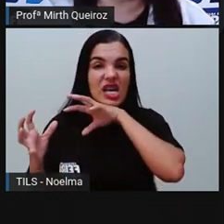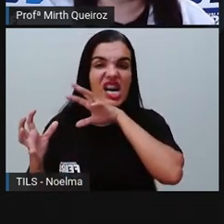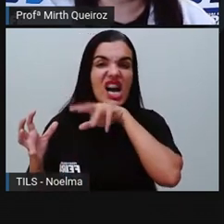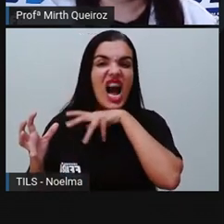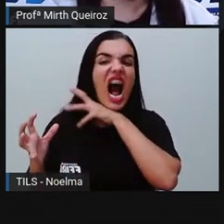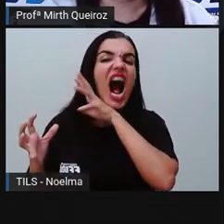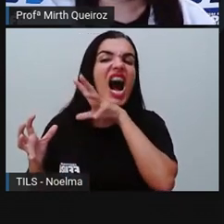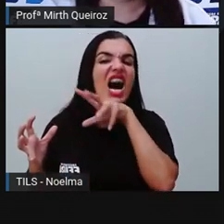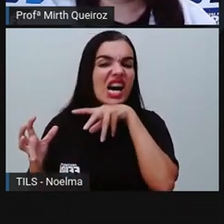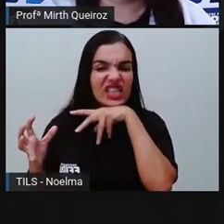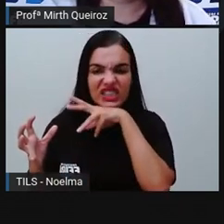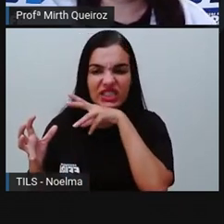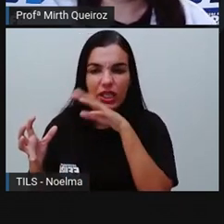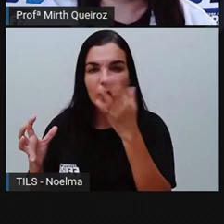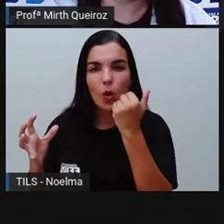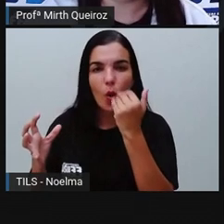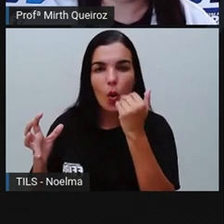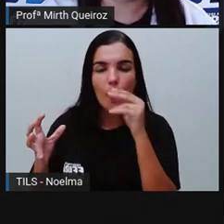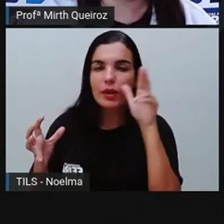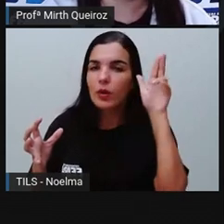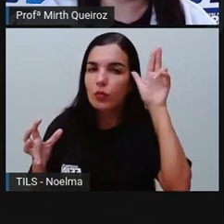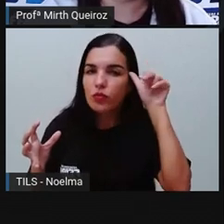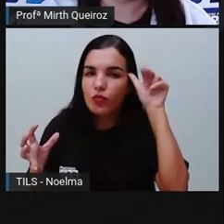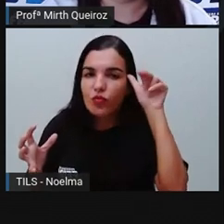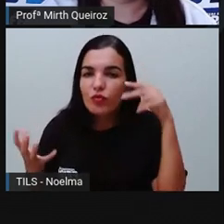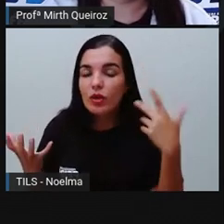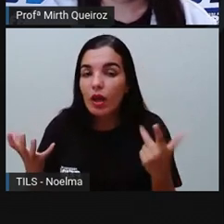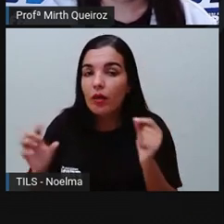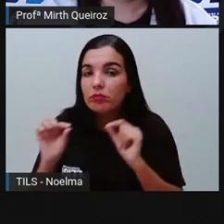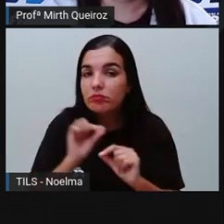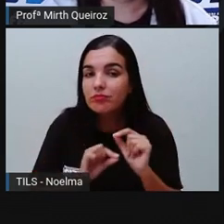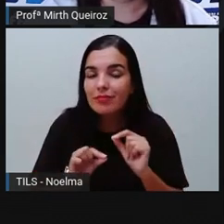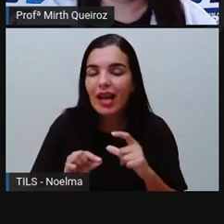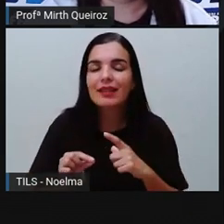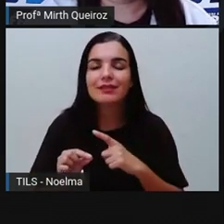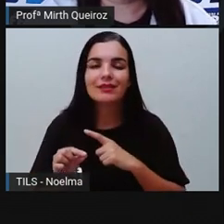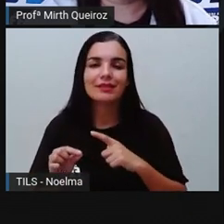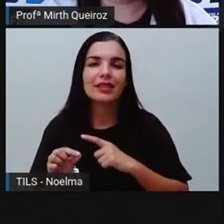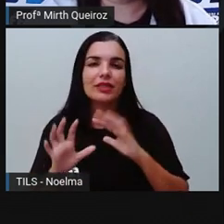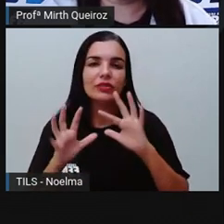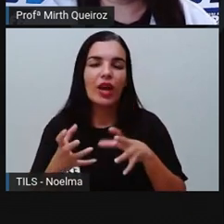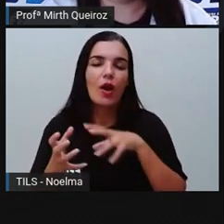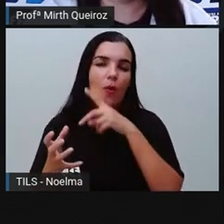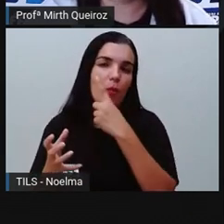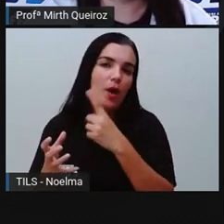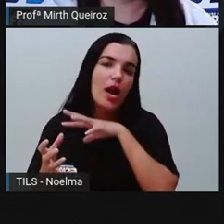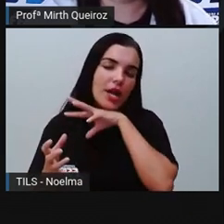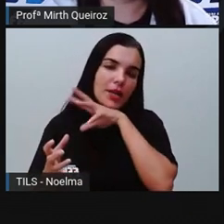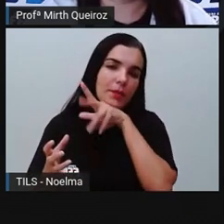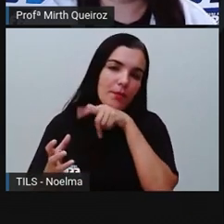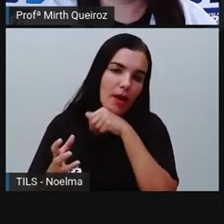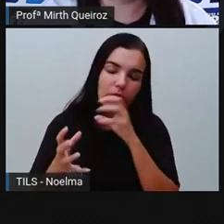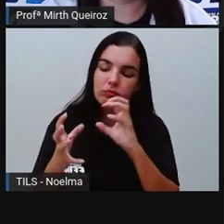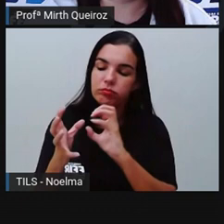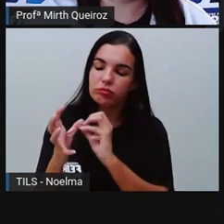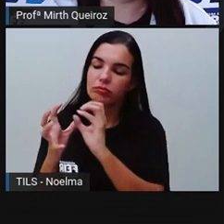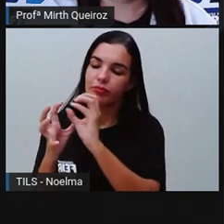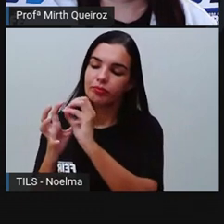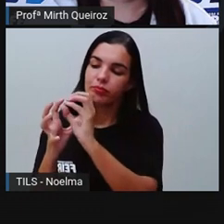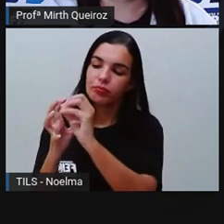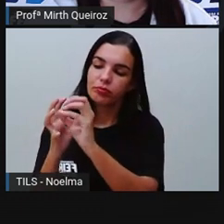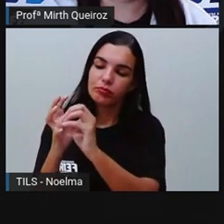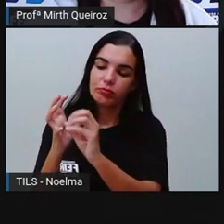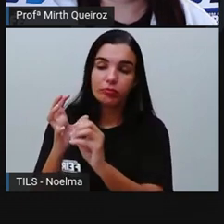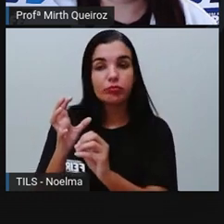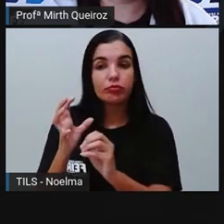alimenta aí desse coelho, que come o coelho. Já é o quê? Um animal que faz parte da cadeia alimentar.